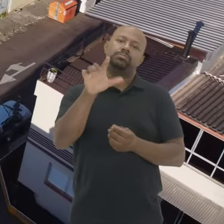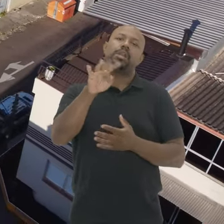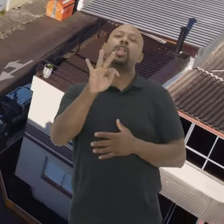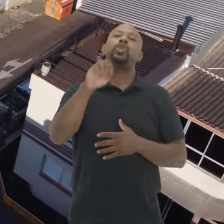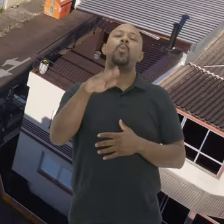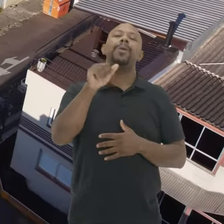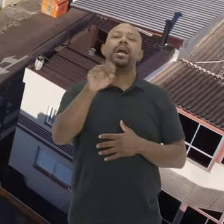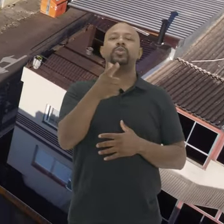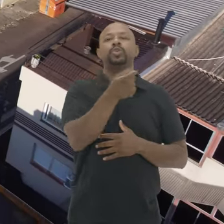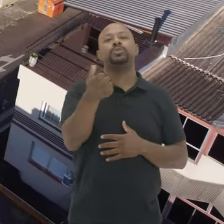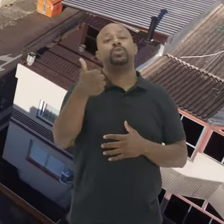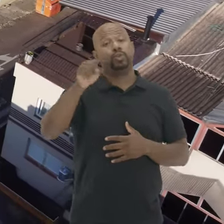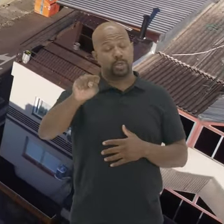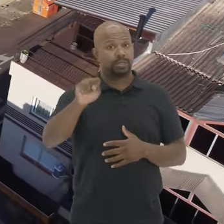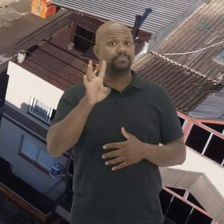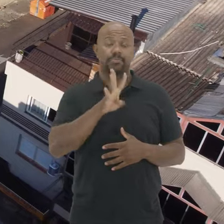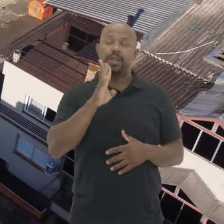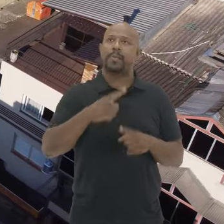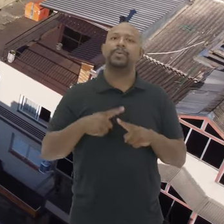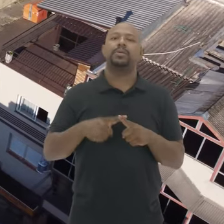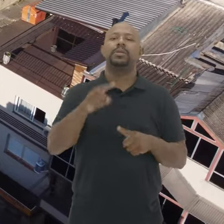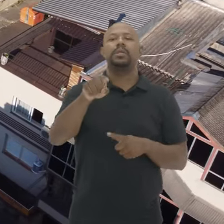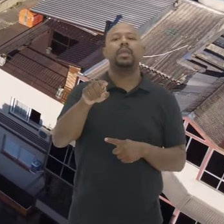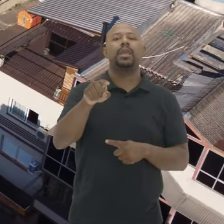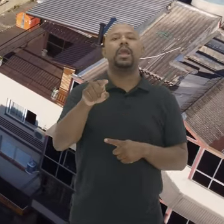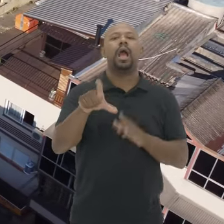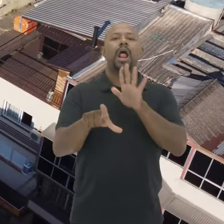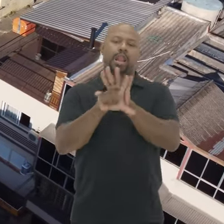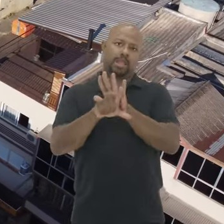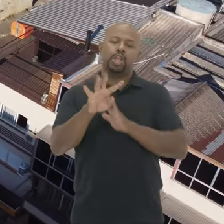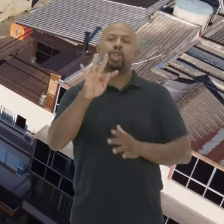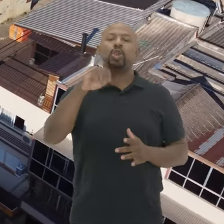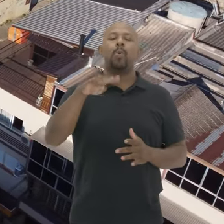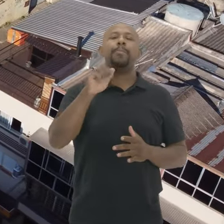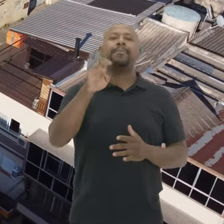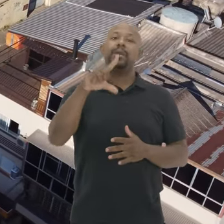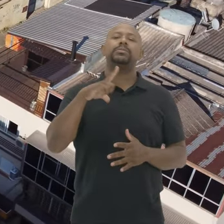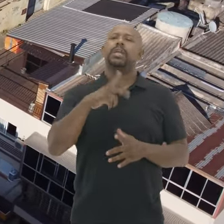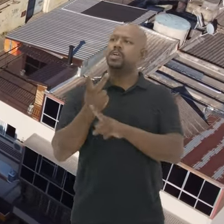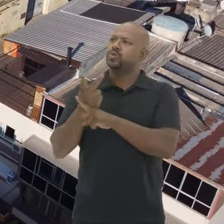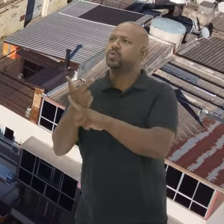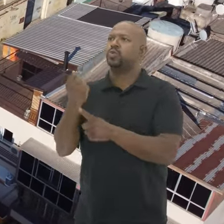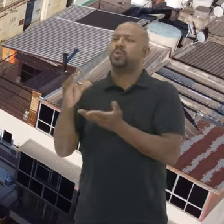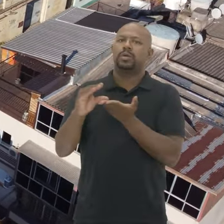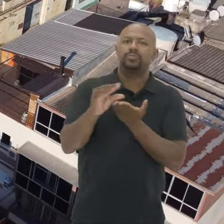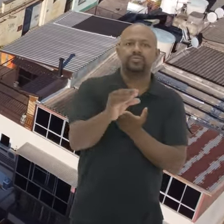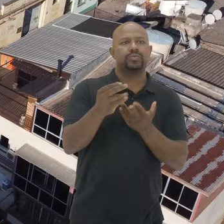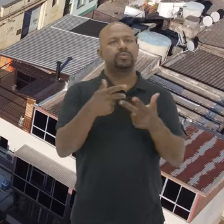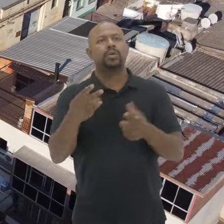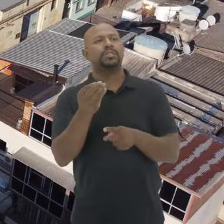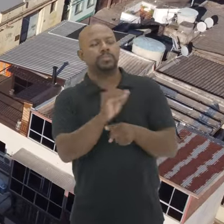tombado em 2018 O que é muito legal Porque o tombamento propicia uma série de busca de incentivos